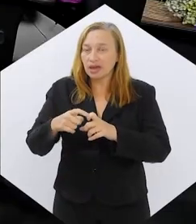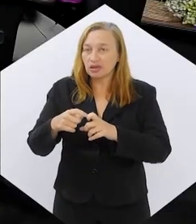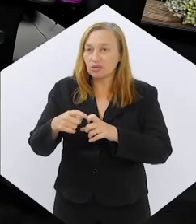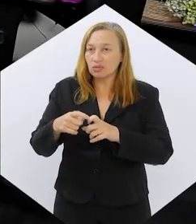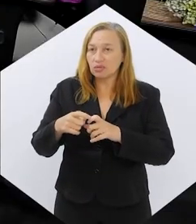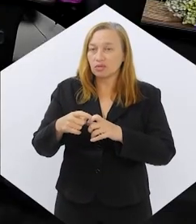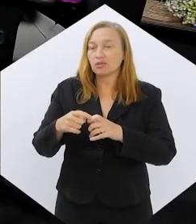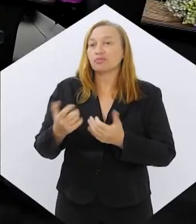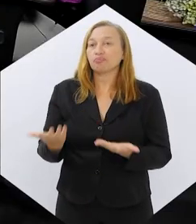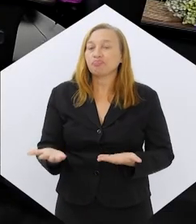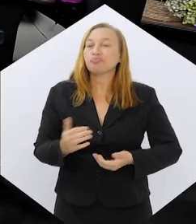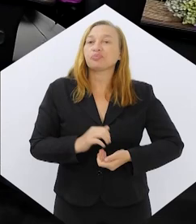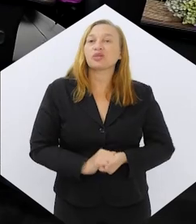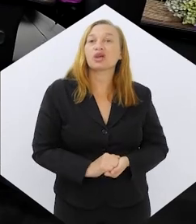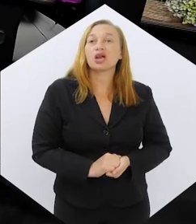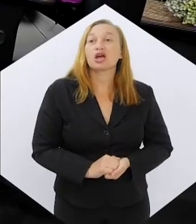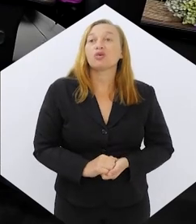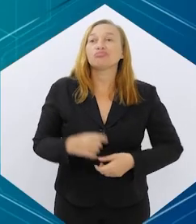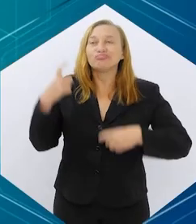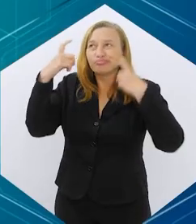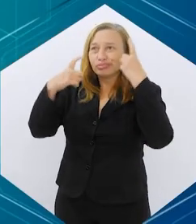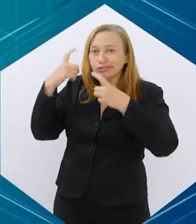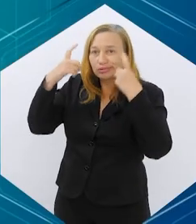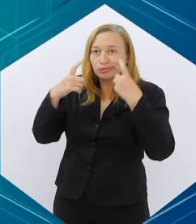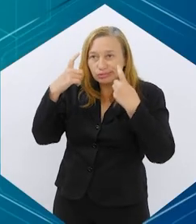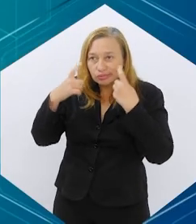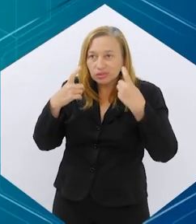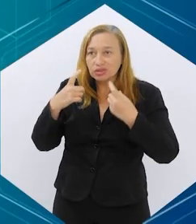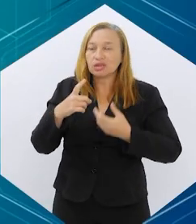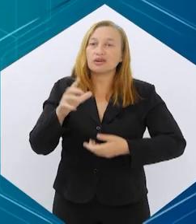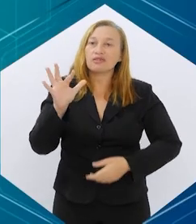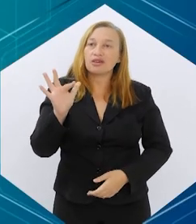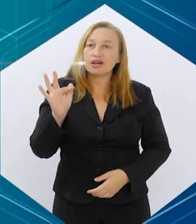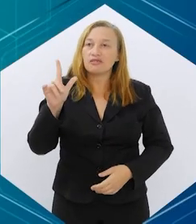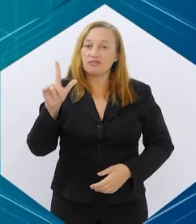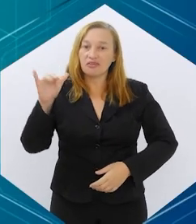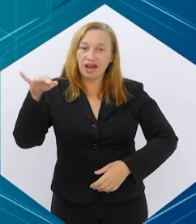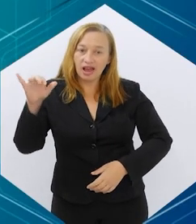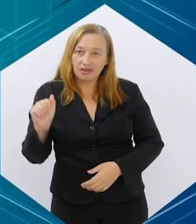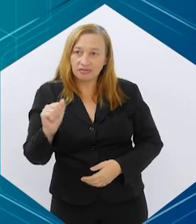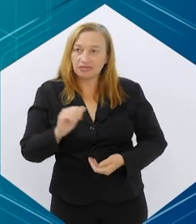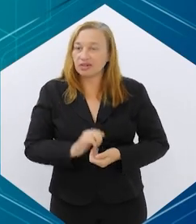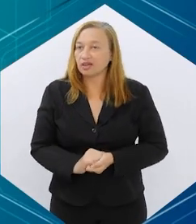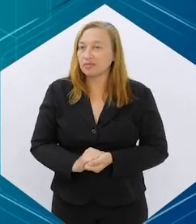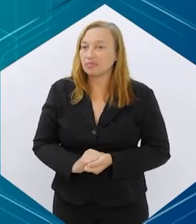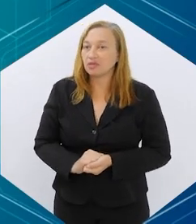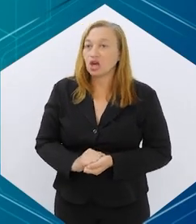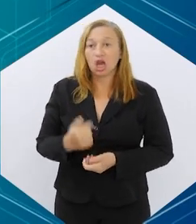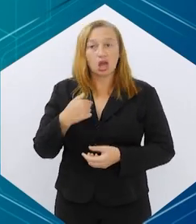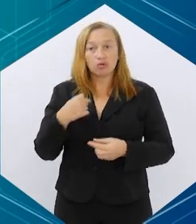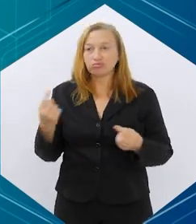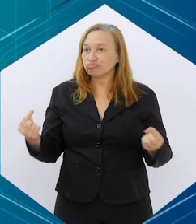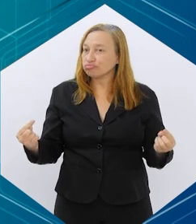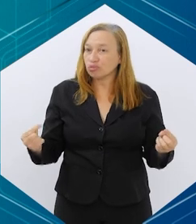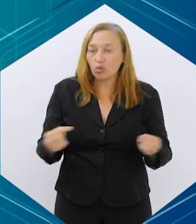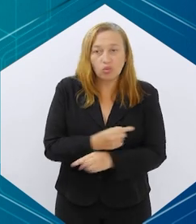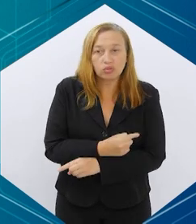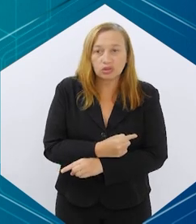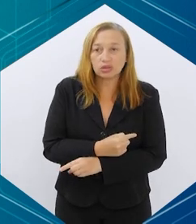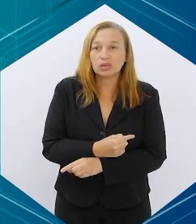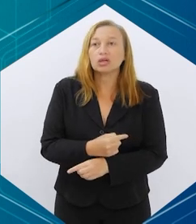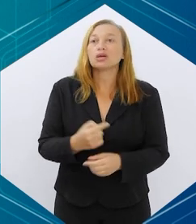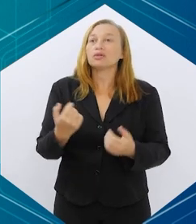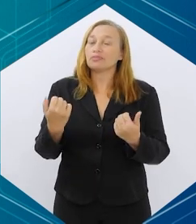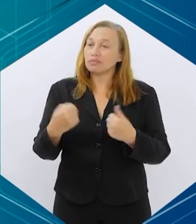Flávia, o que me preocupa muito, né, é a questão da autoprescrição, né, eu discordo, eu acho sim que deveria ter